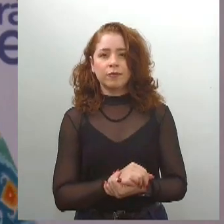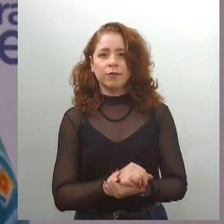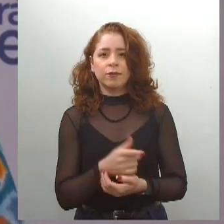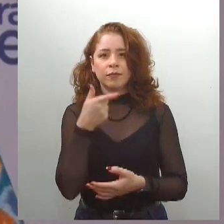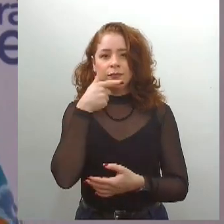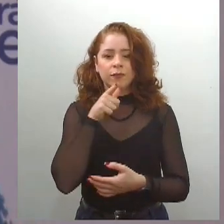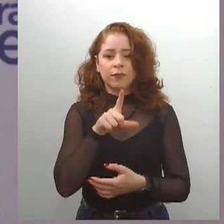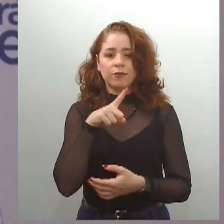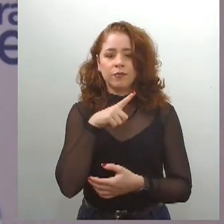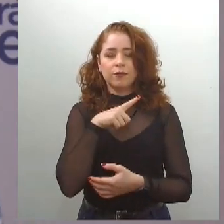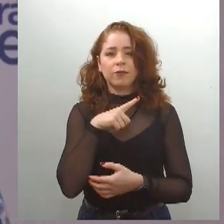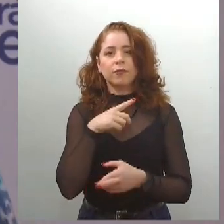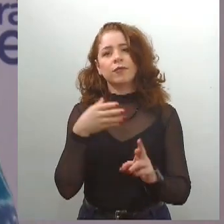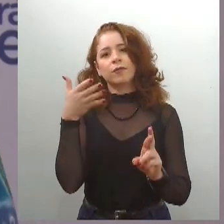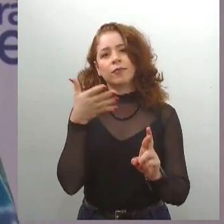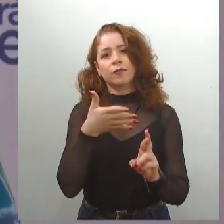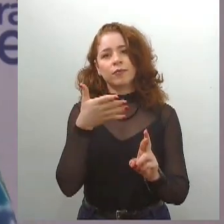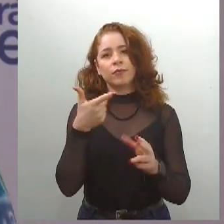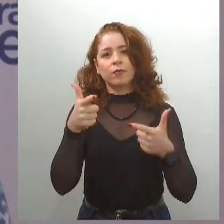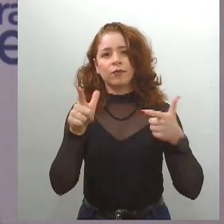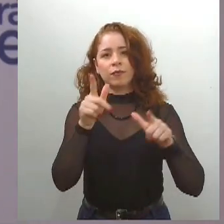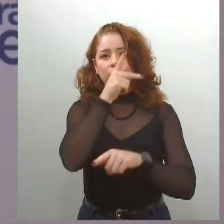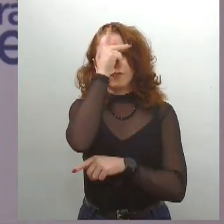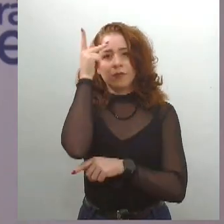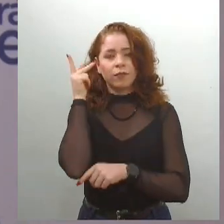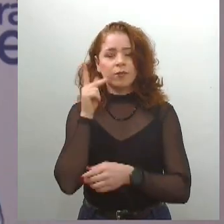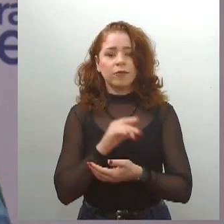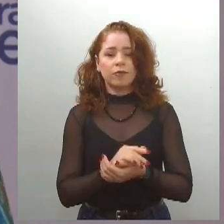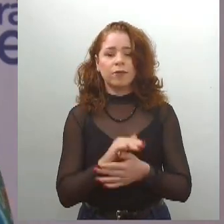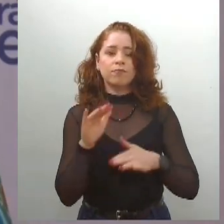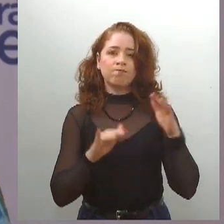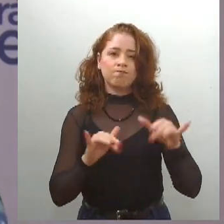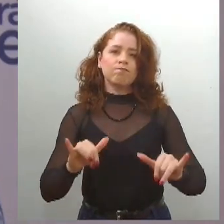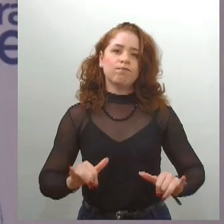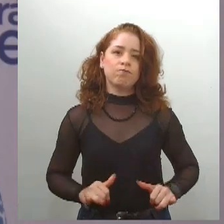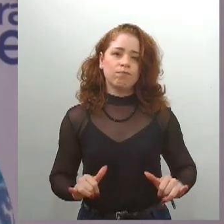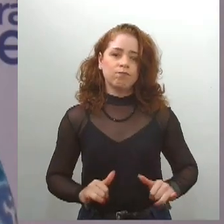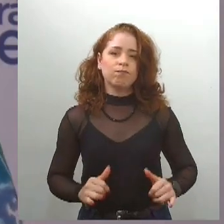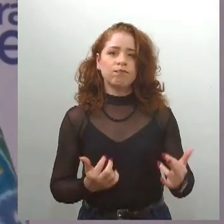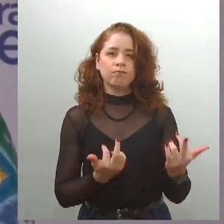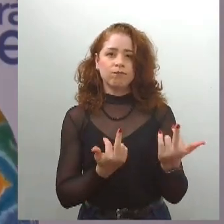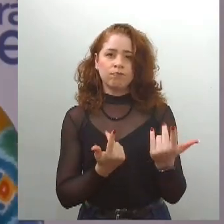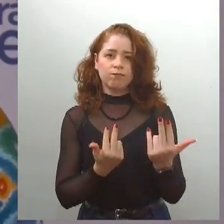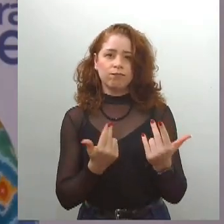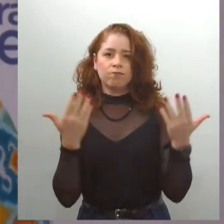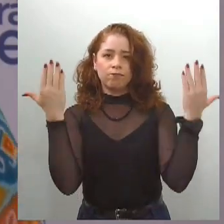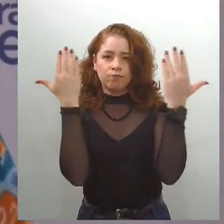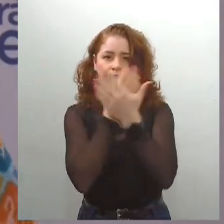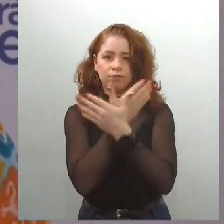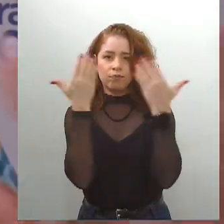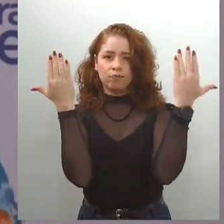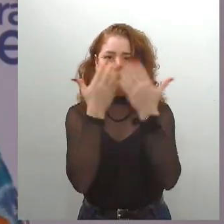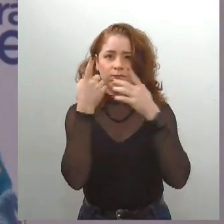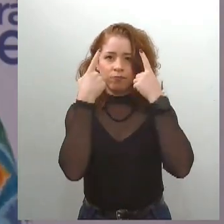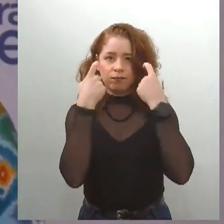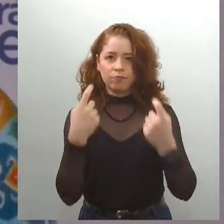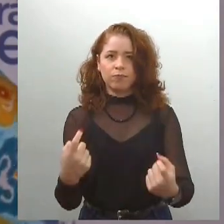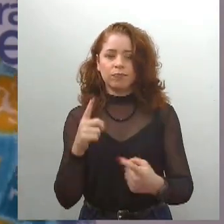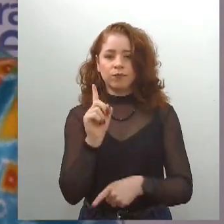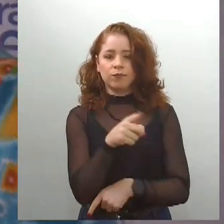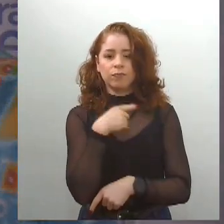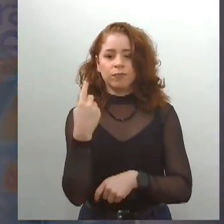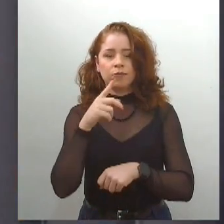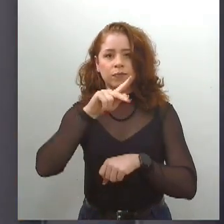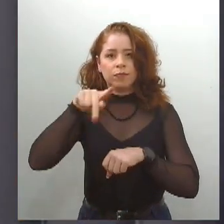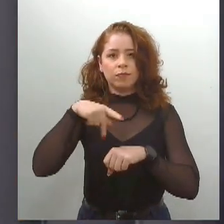referência para outras pessoas que passam por um processo de invisibilidade e de violência no nosso estado, no nosso país.